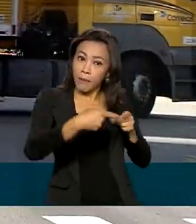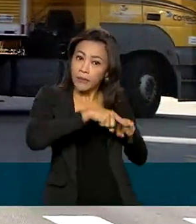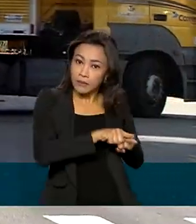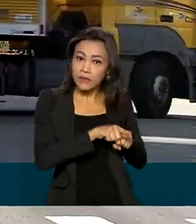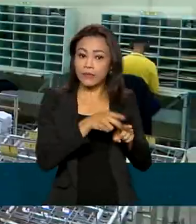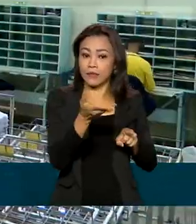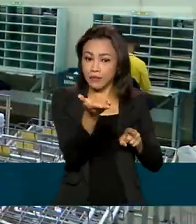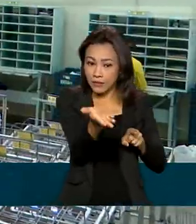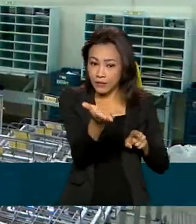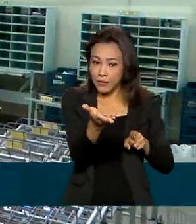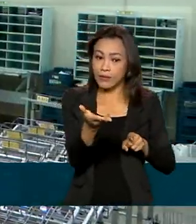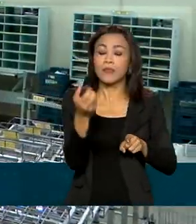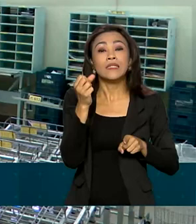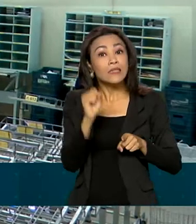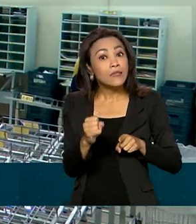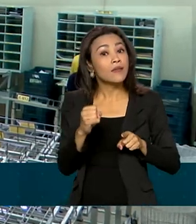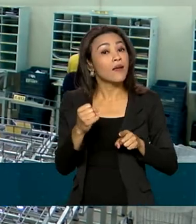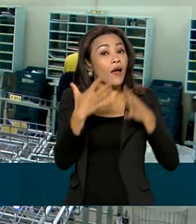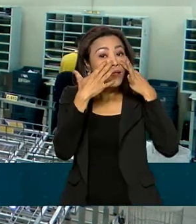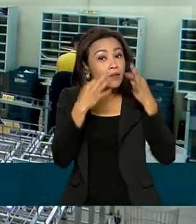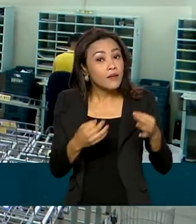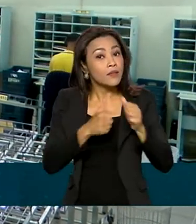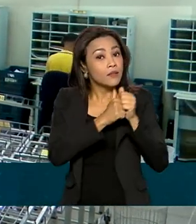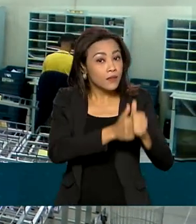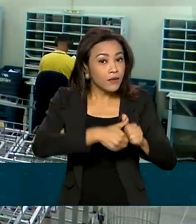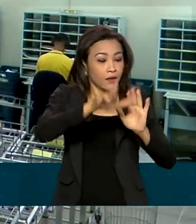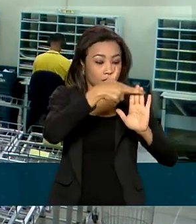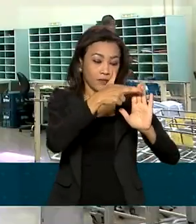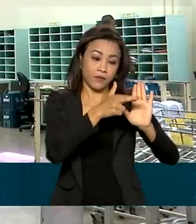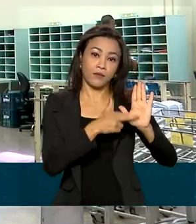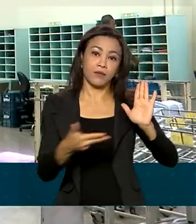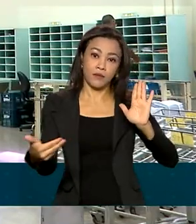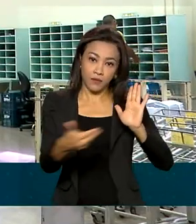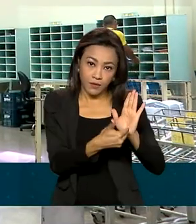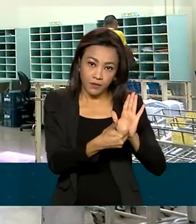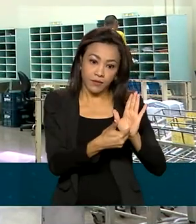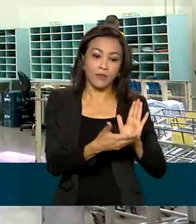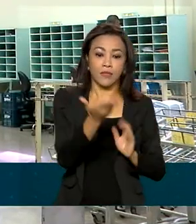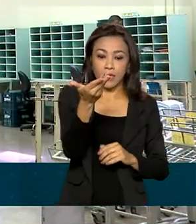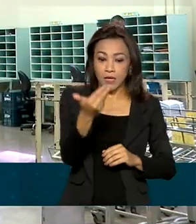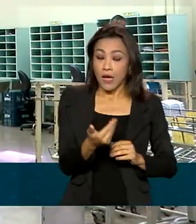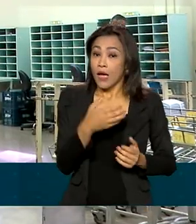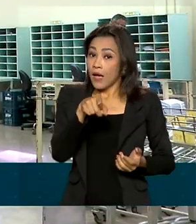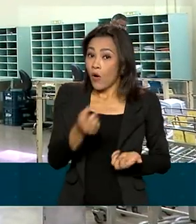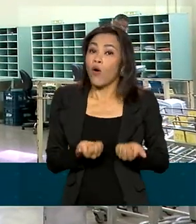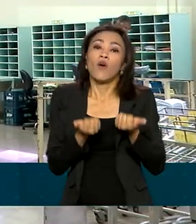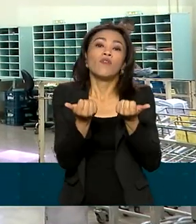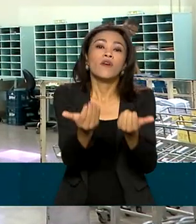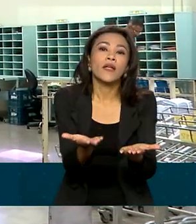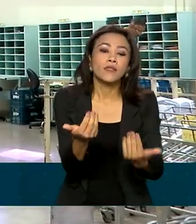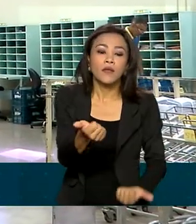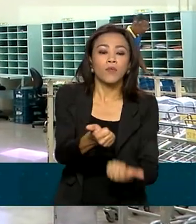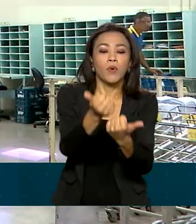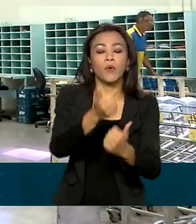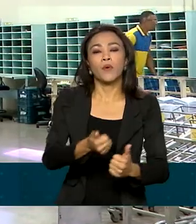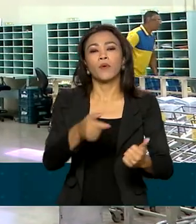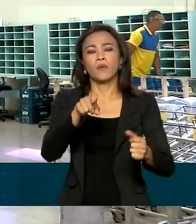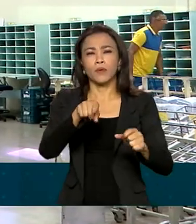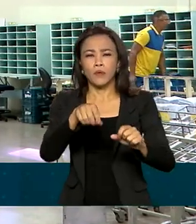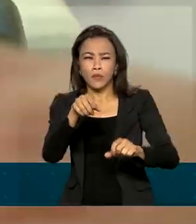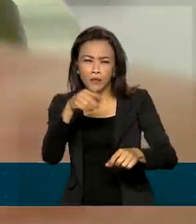Modulares, se atenderem aos requisitos dos editais. A empresa oferece suporte operacional e